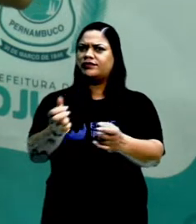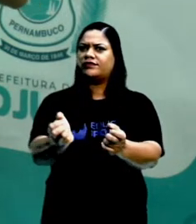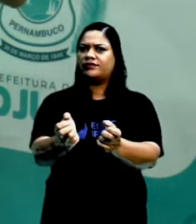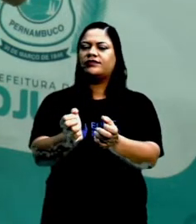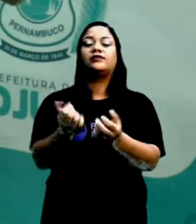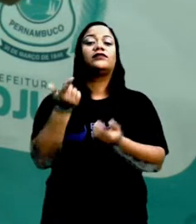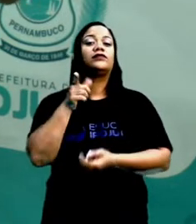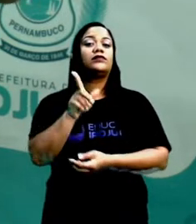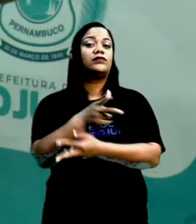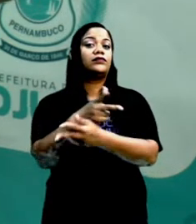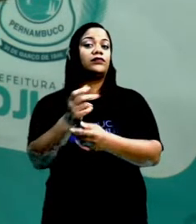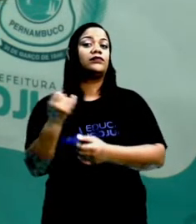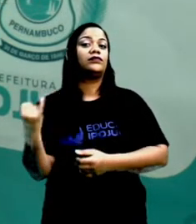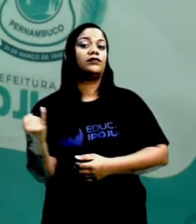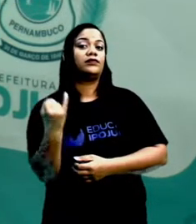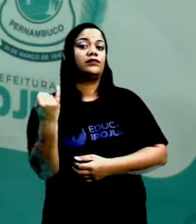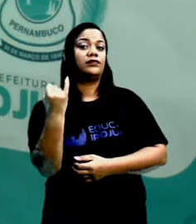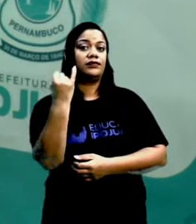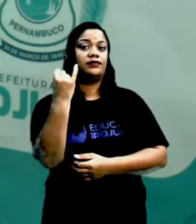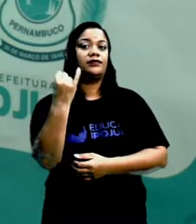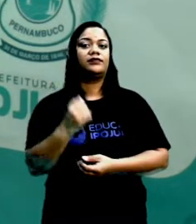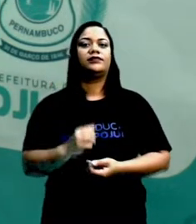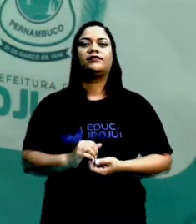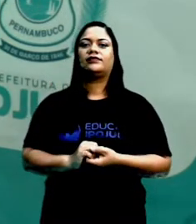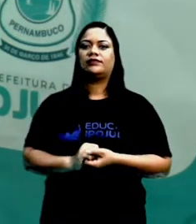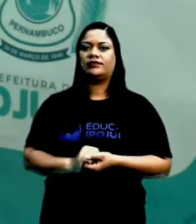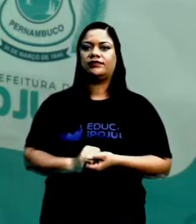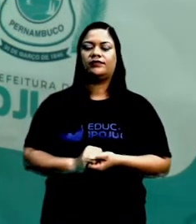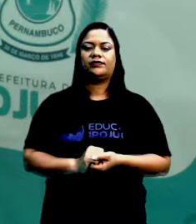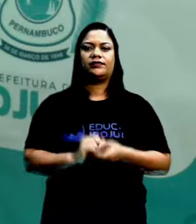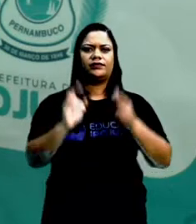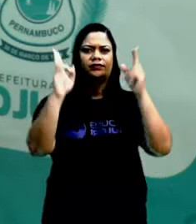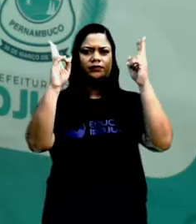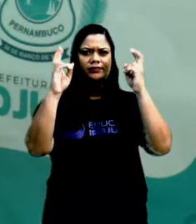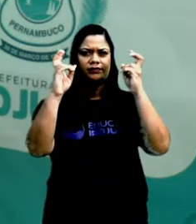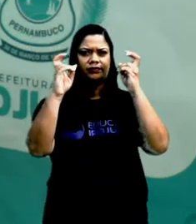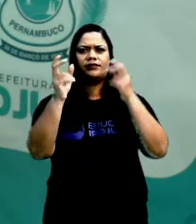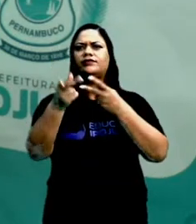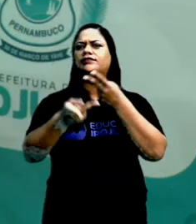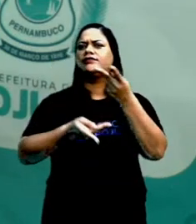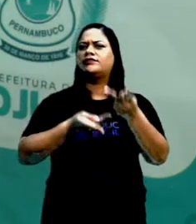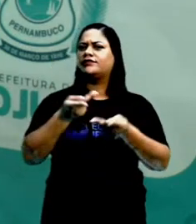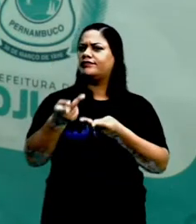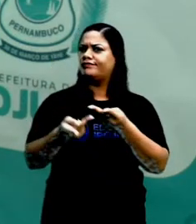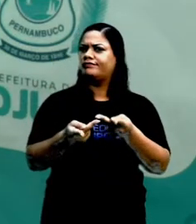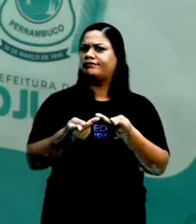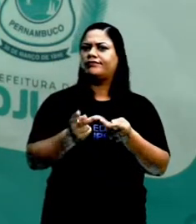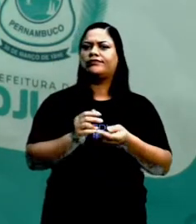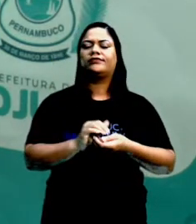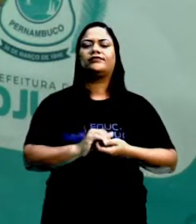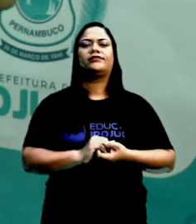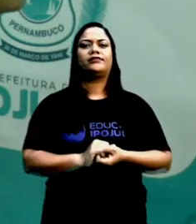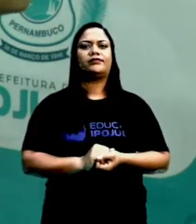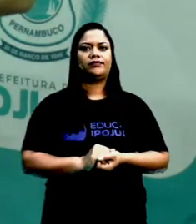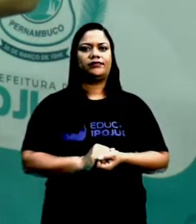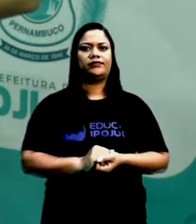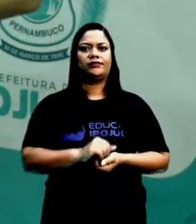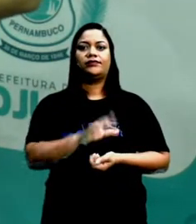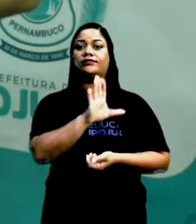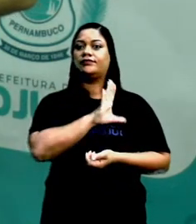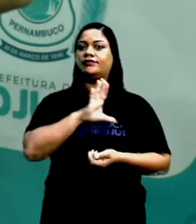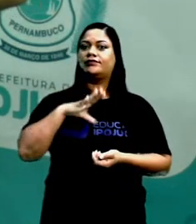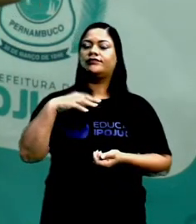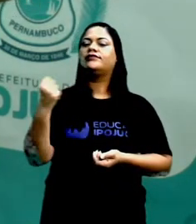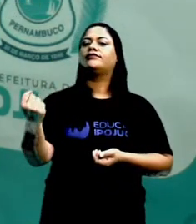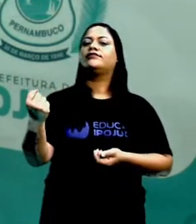Outra coisa importante que eu vou te falar é que este termo que nós falamos aqui, nós utilizamos o termo conquista